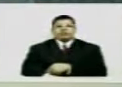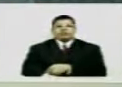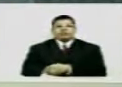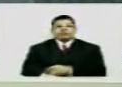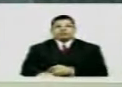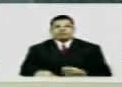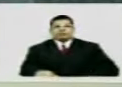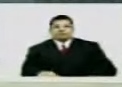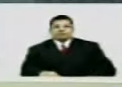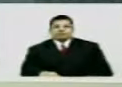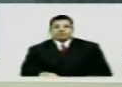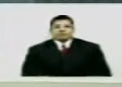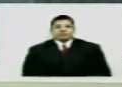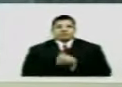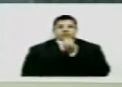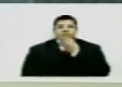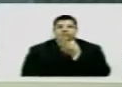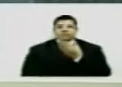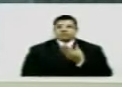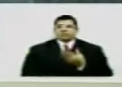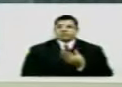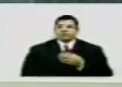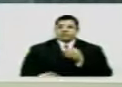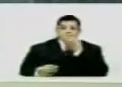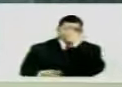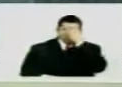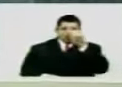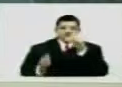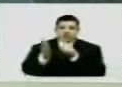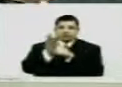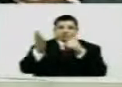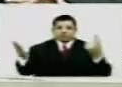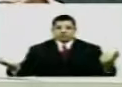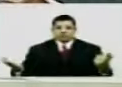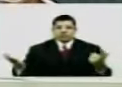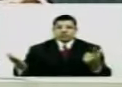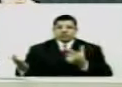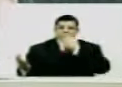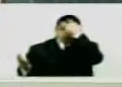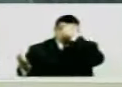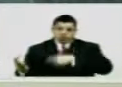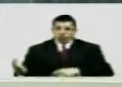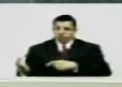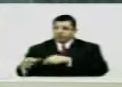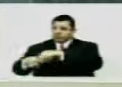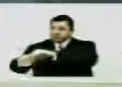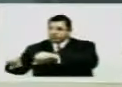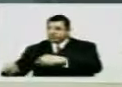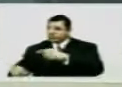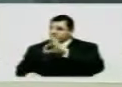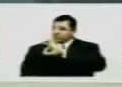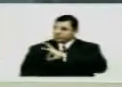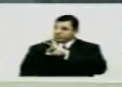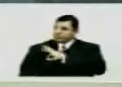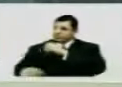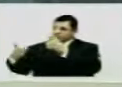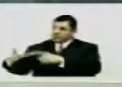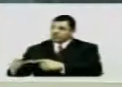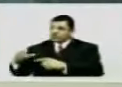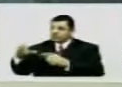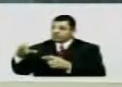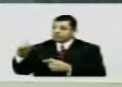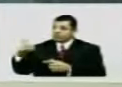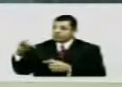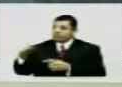Eu vi a foto no jornal E a foto no jornal era o corpo no chão E um policial ao lado do